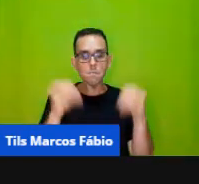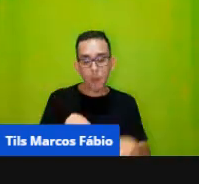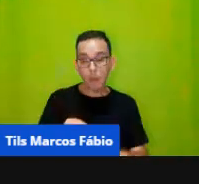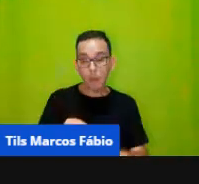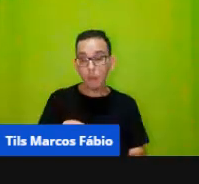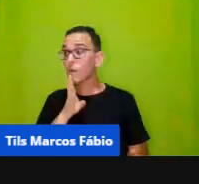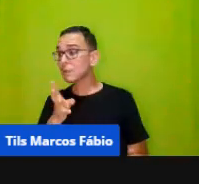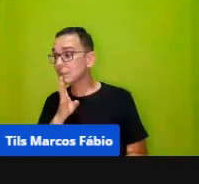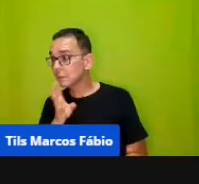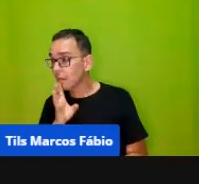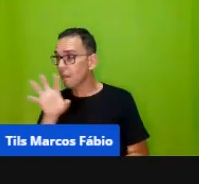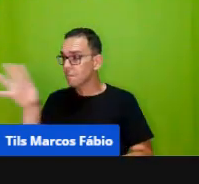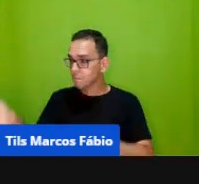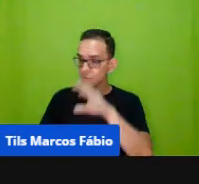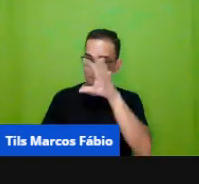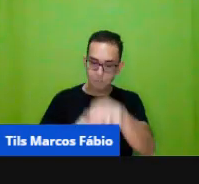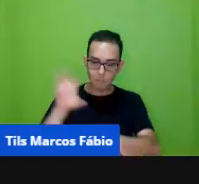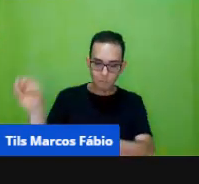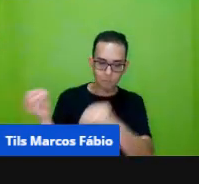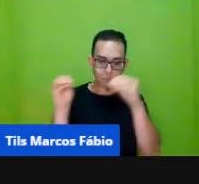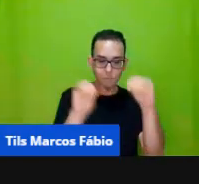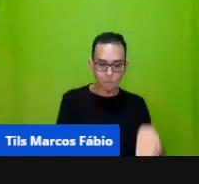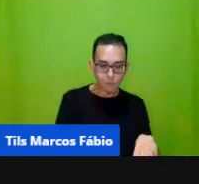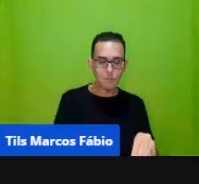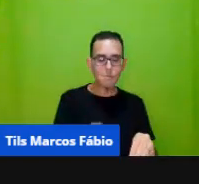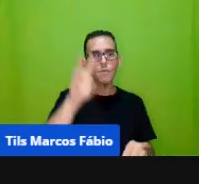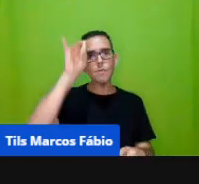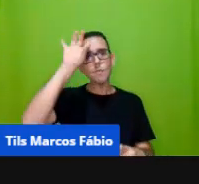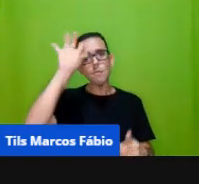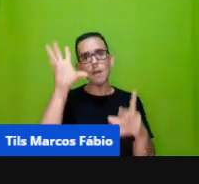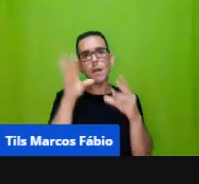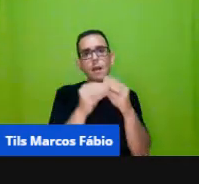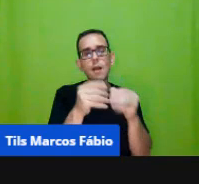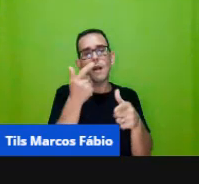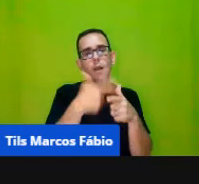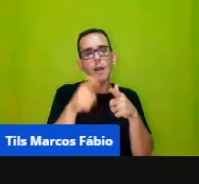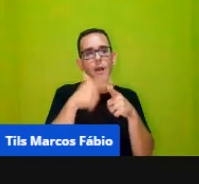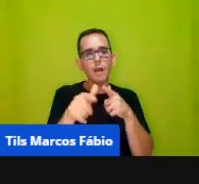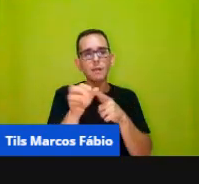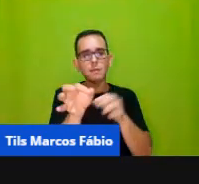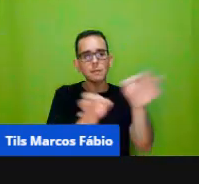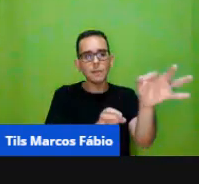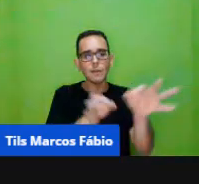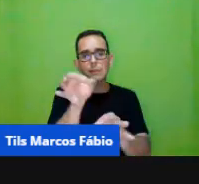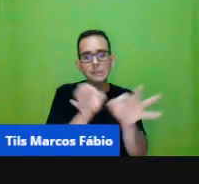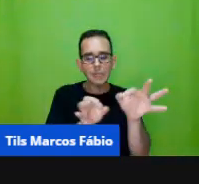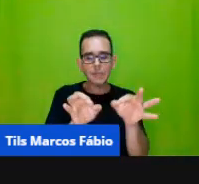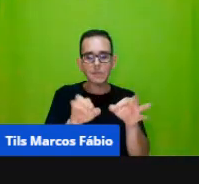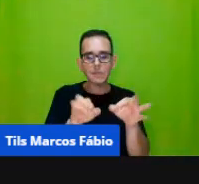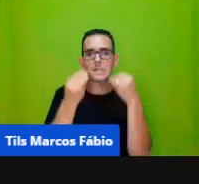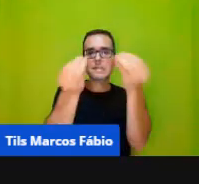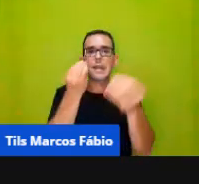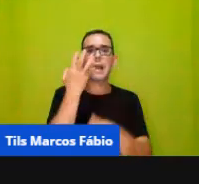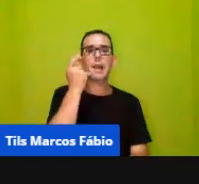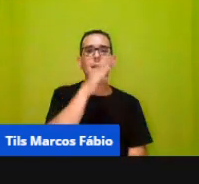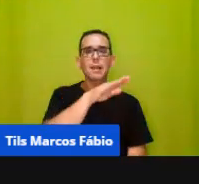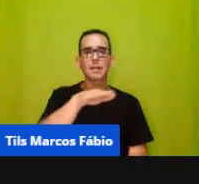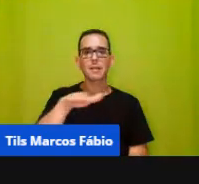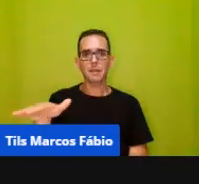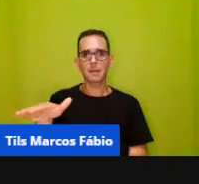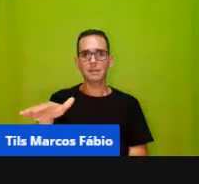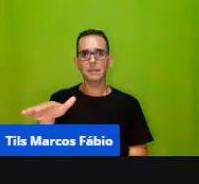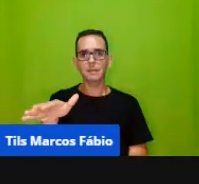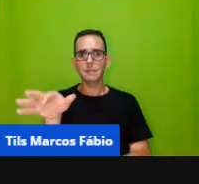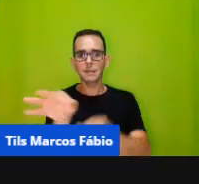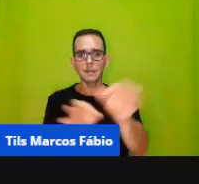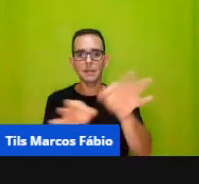né então é um problema de arquitetura digamos assim que a gente traz aí para as crianças trabalharem com